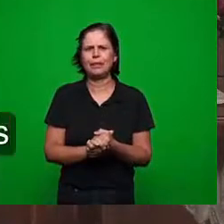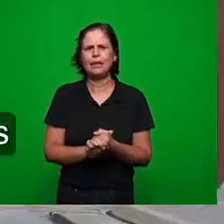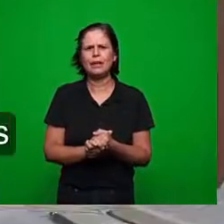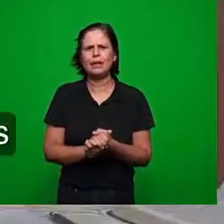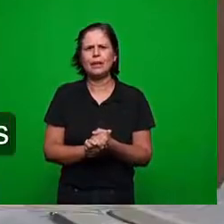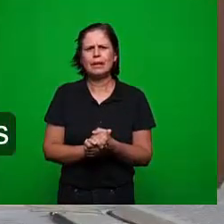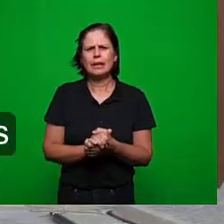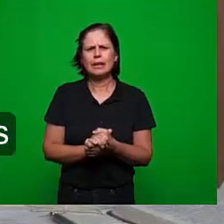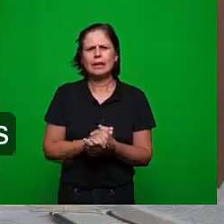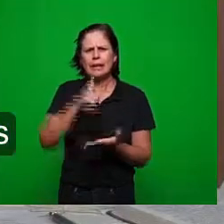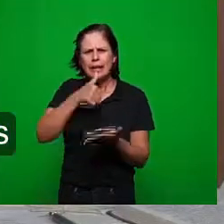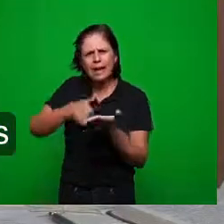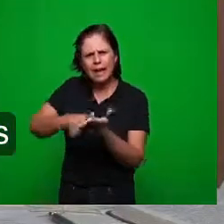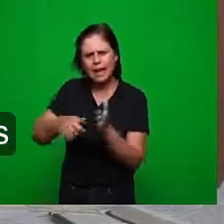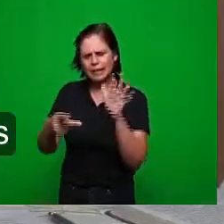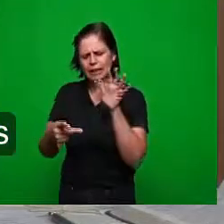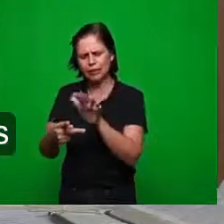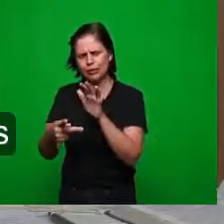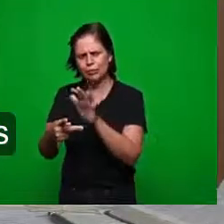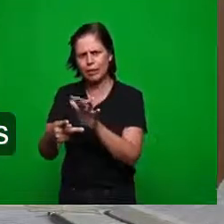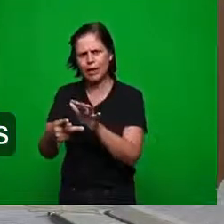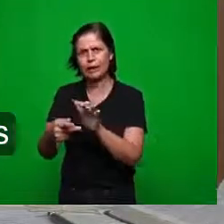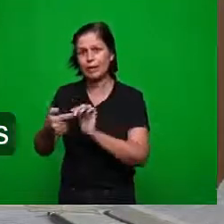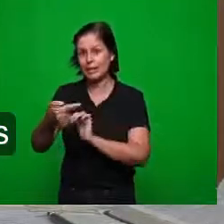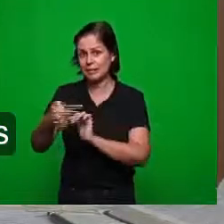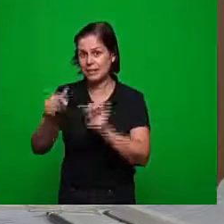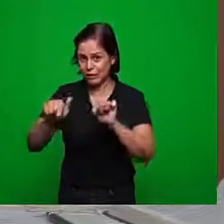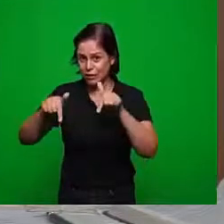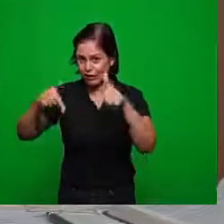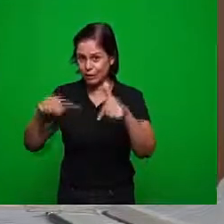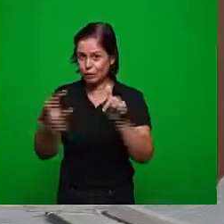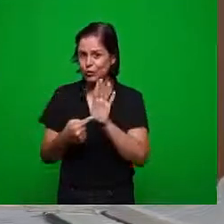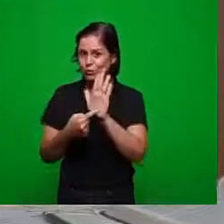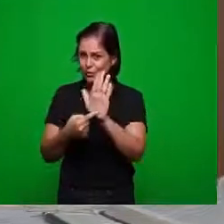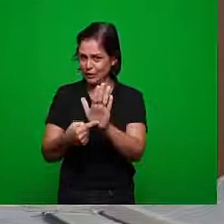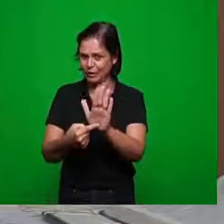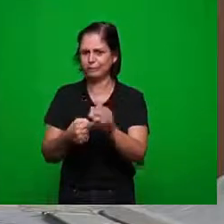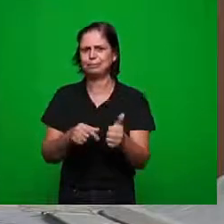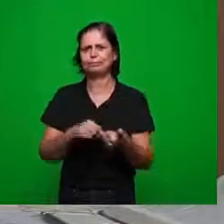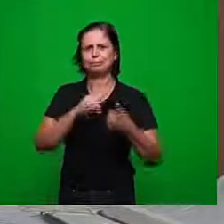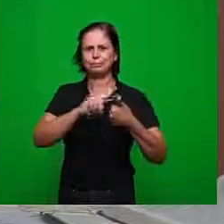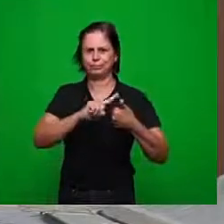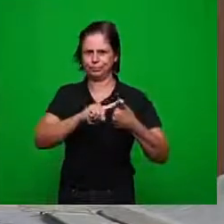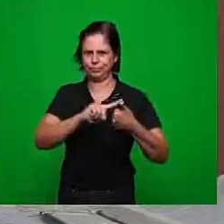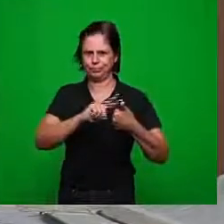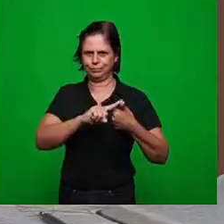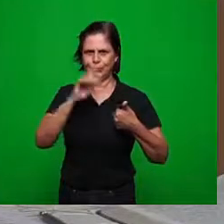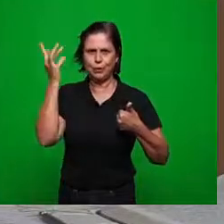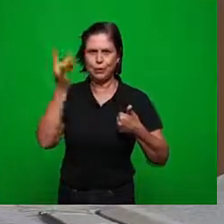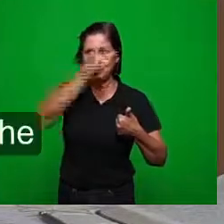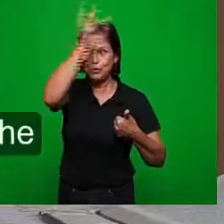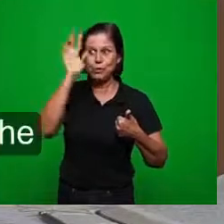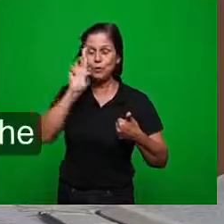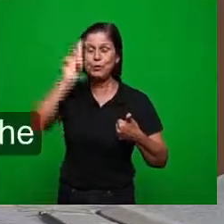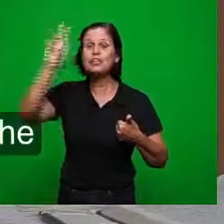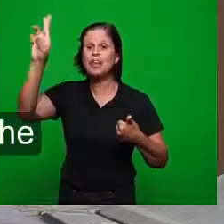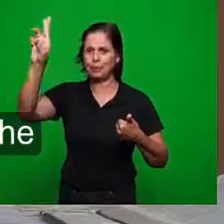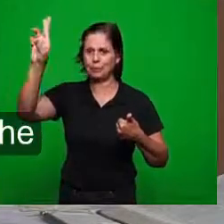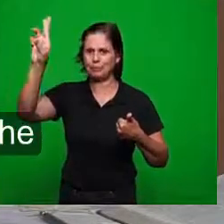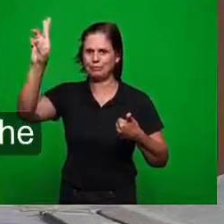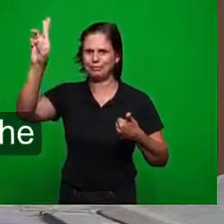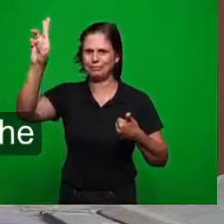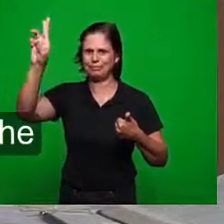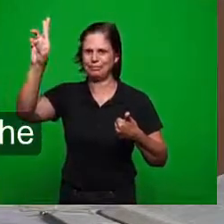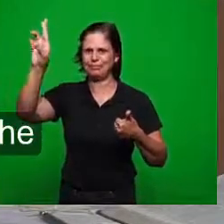operações do espírito santo na igreja de pérgamo então está aqui primeiramente o espírito do senhor que foi a primeira